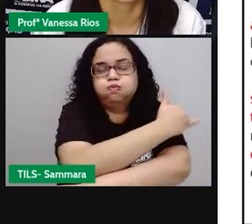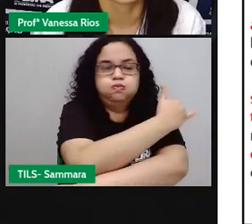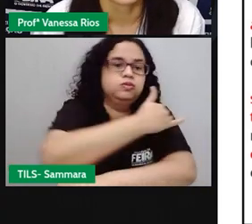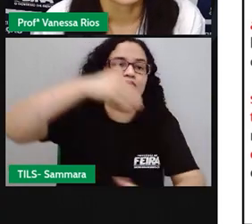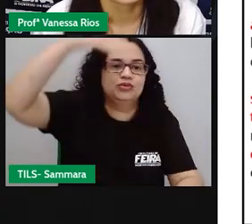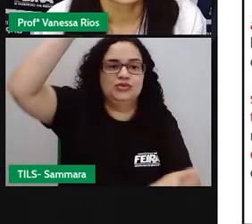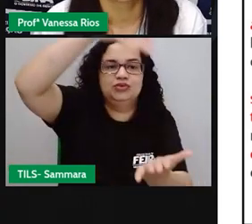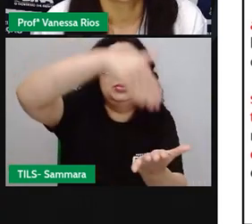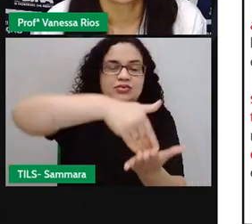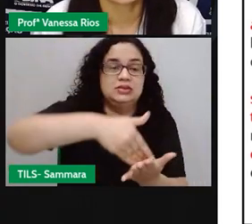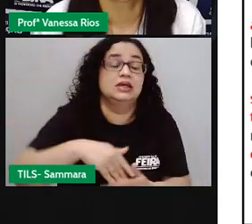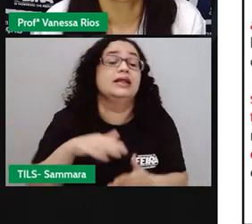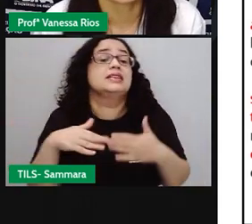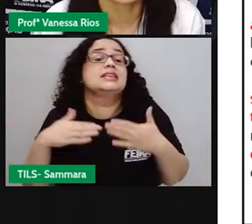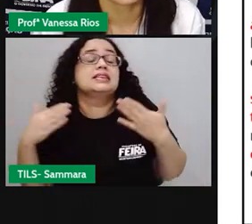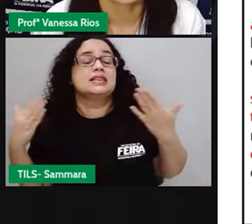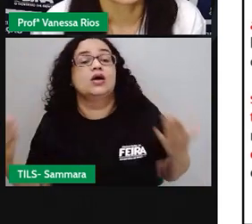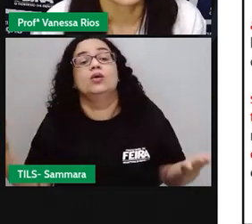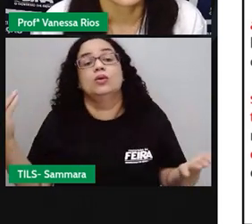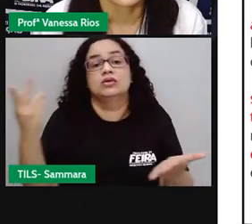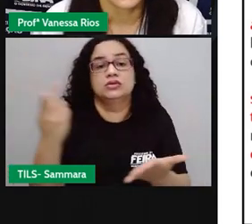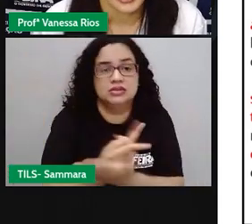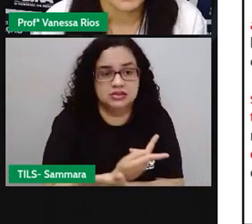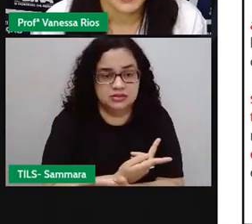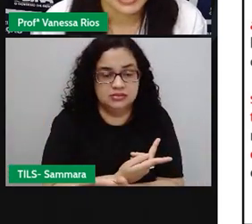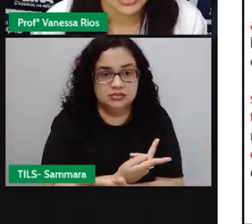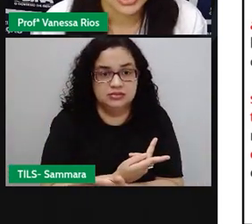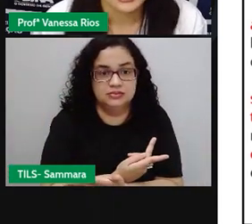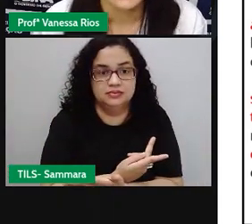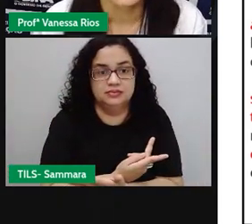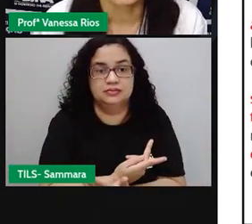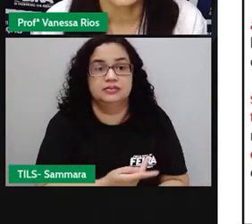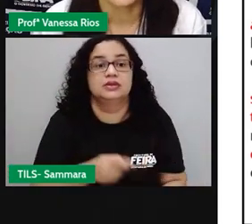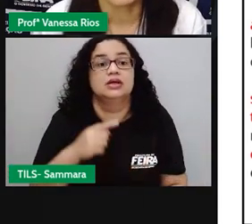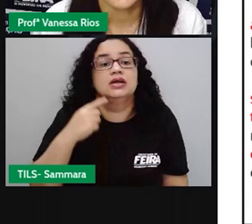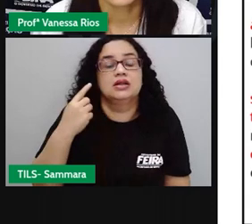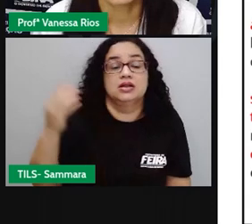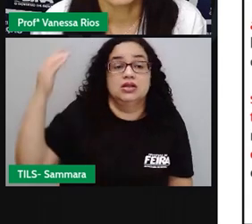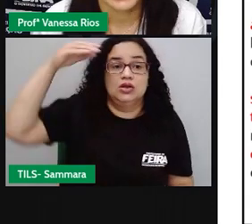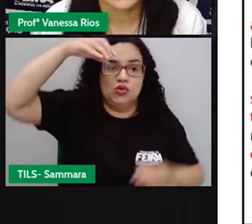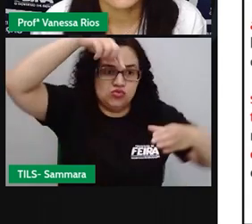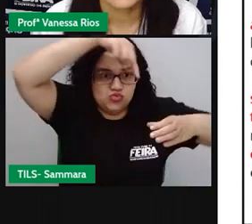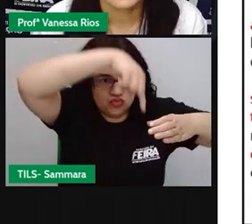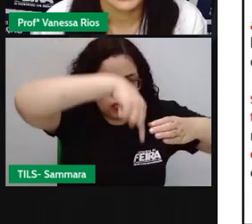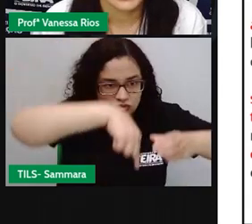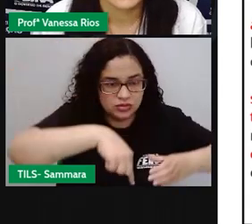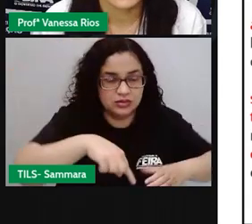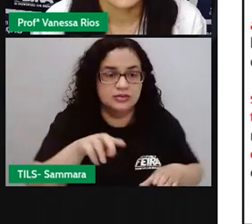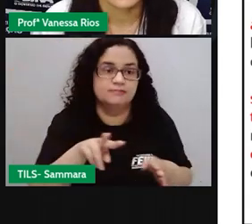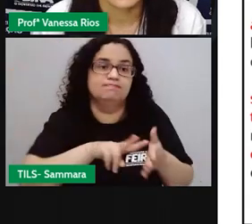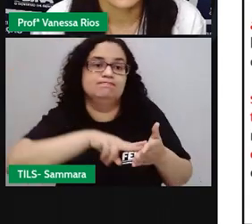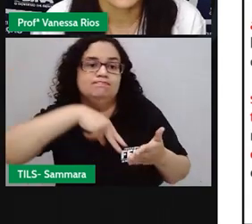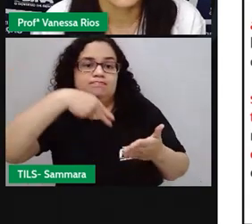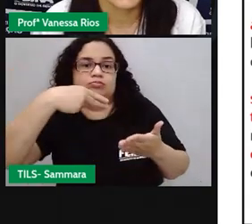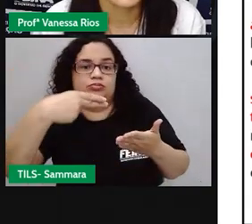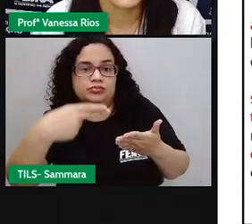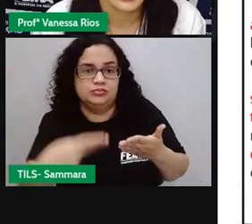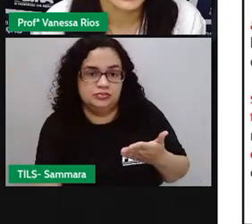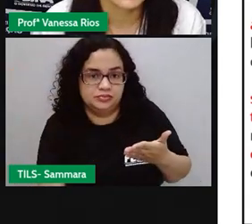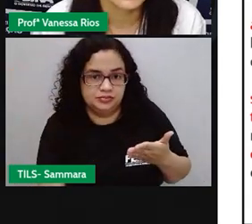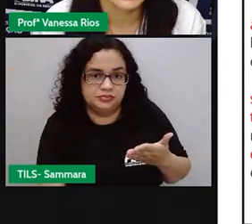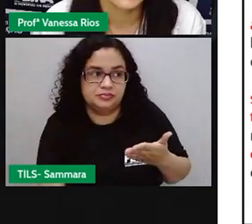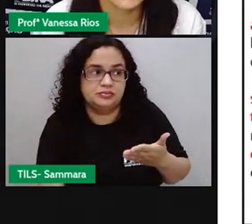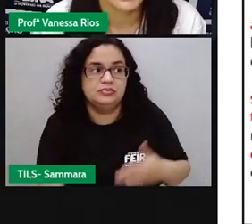era o último. O então aconteceu? De repente, enfiei o pé num buraco e caí. De